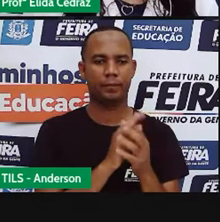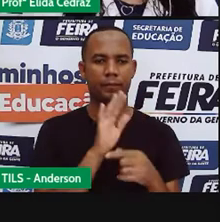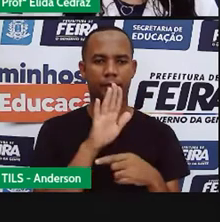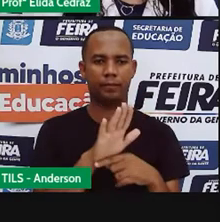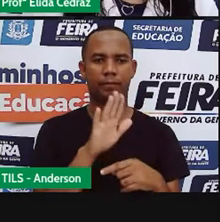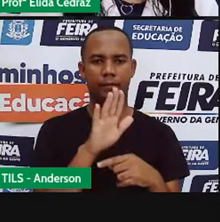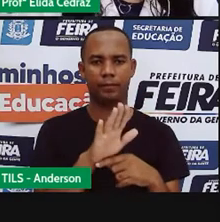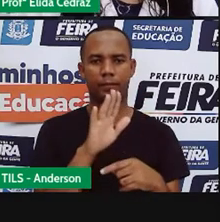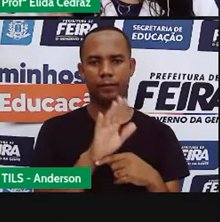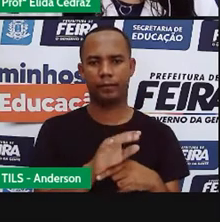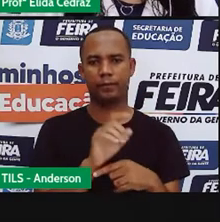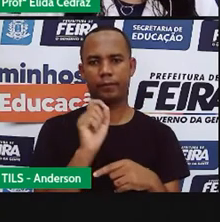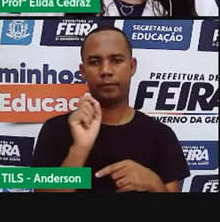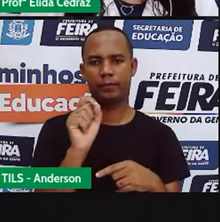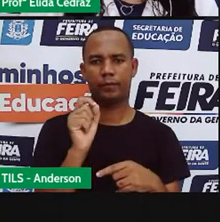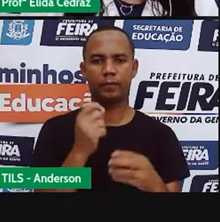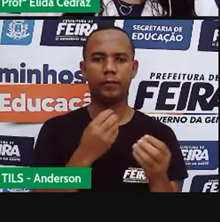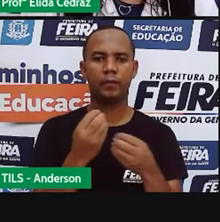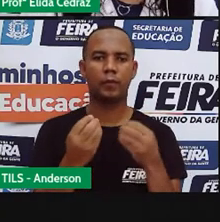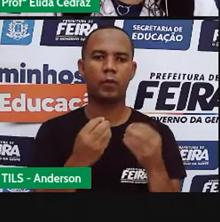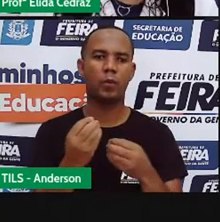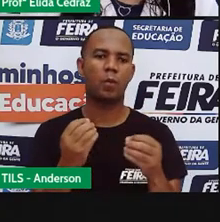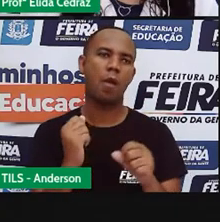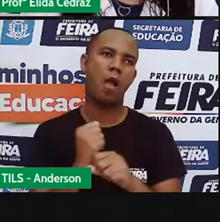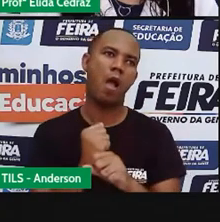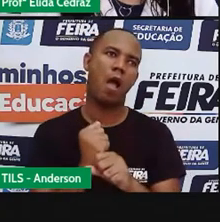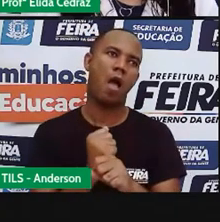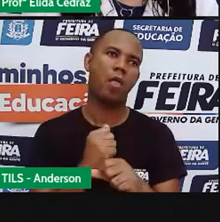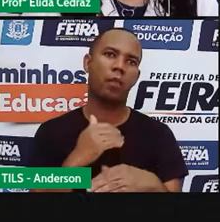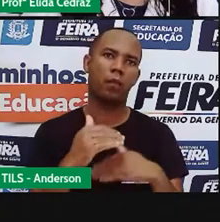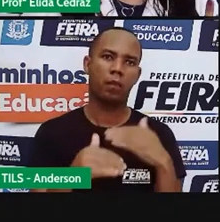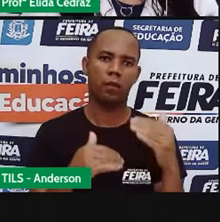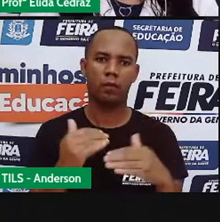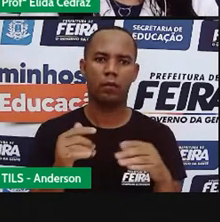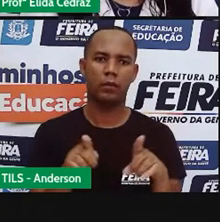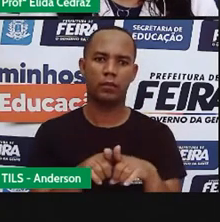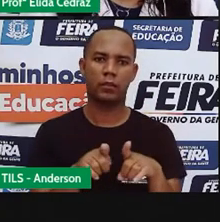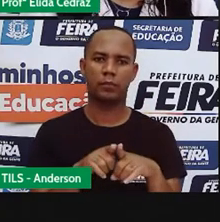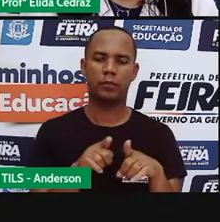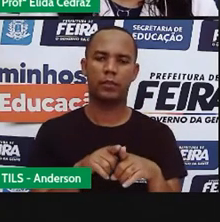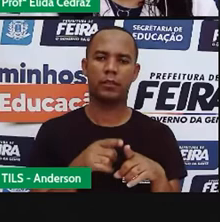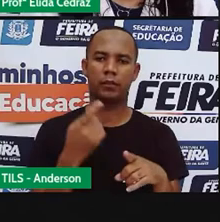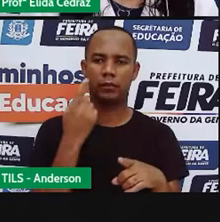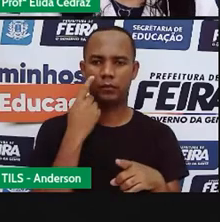registrar a passagem do tempo. O ano, 2021.